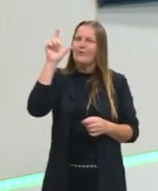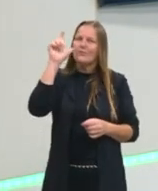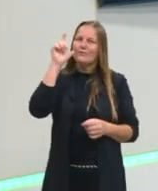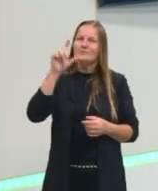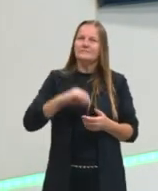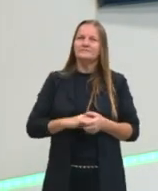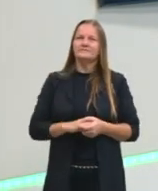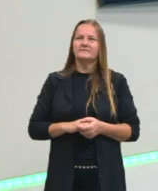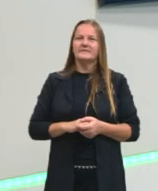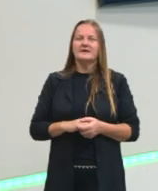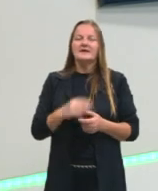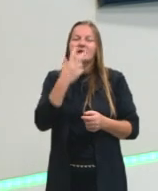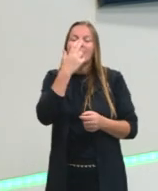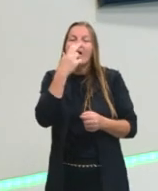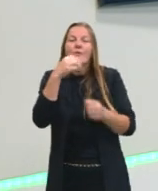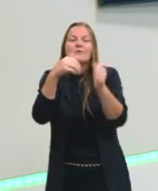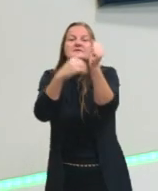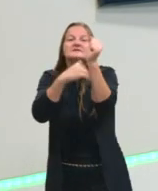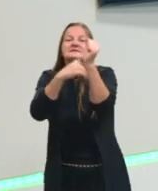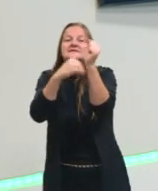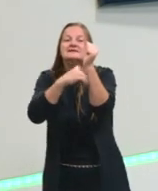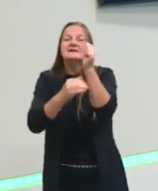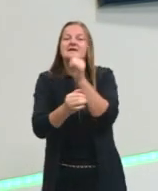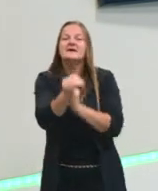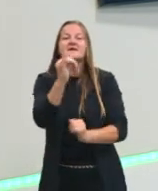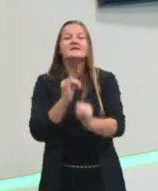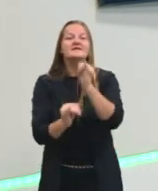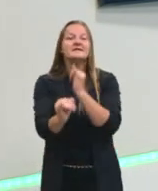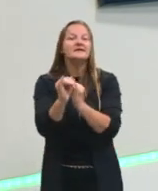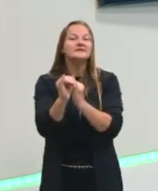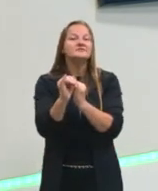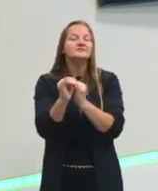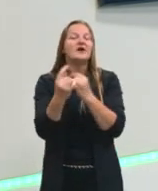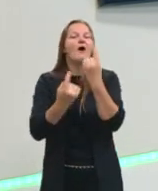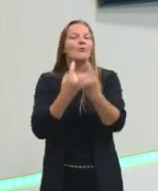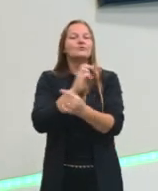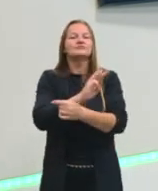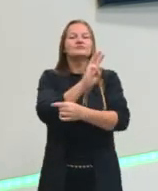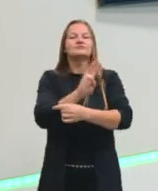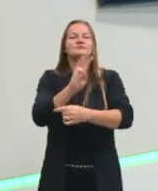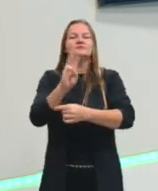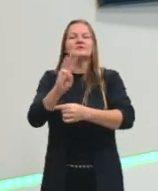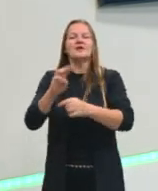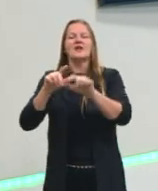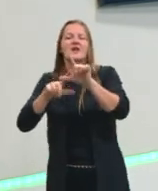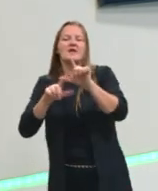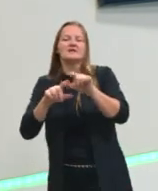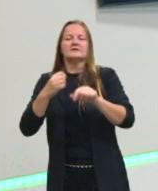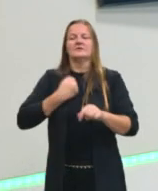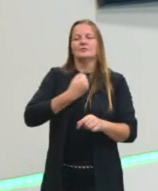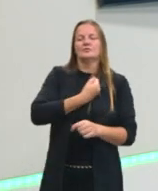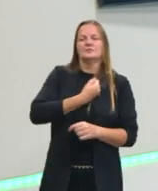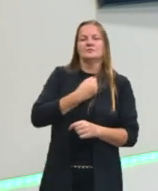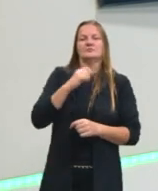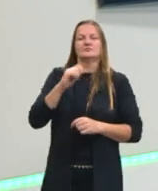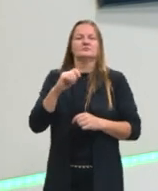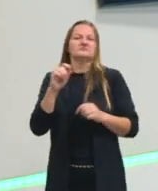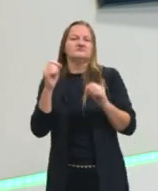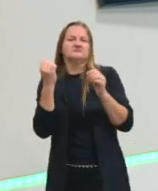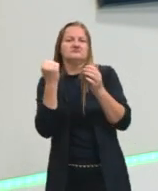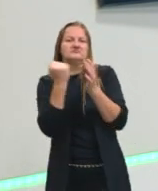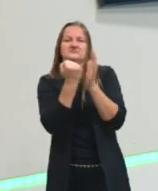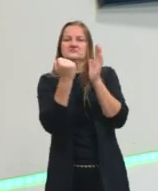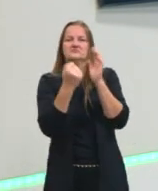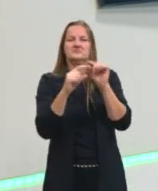criar senhas na internet. Muitos sites pedem que vocês coloquem letras, números e sinais. O que